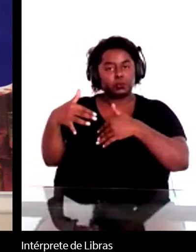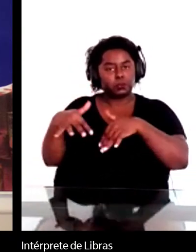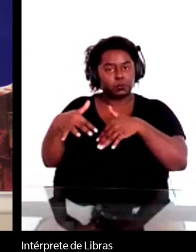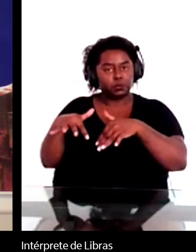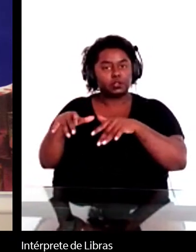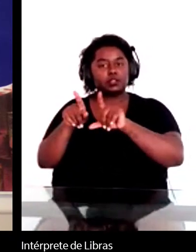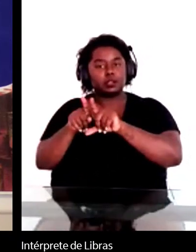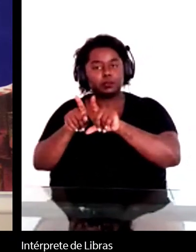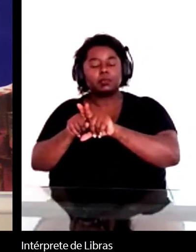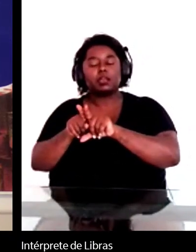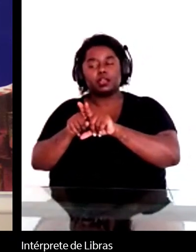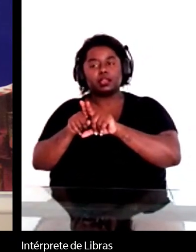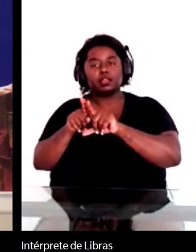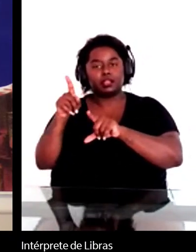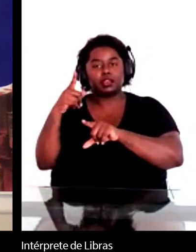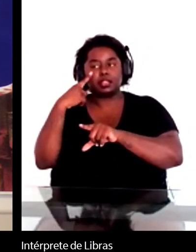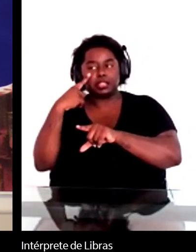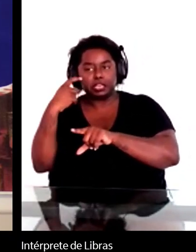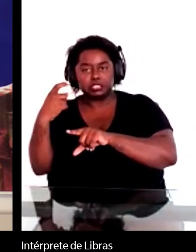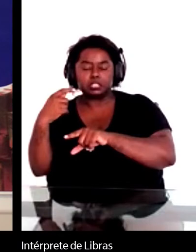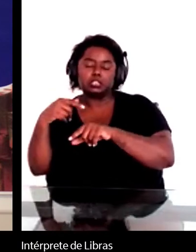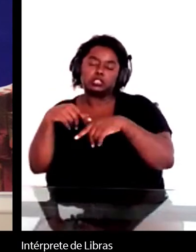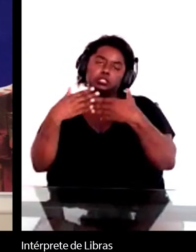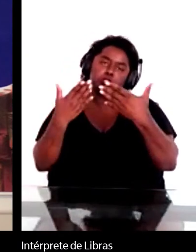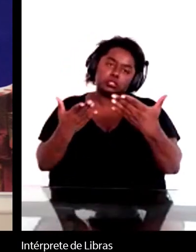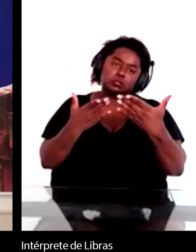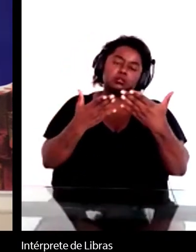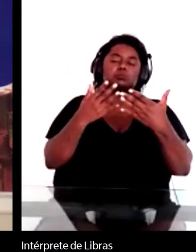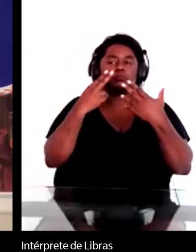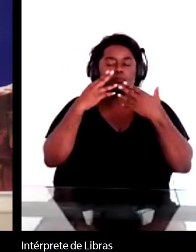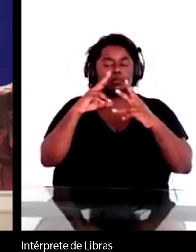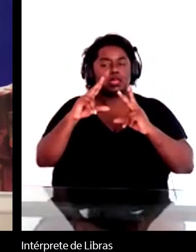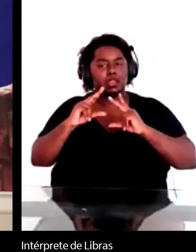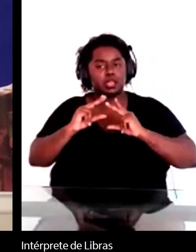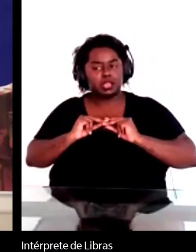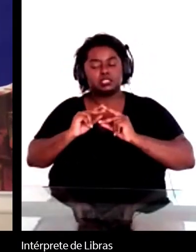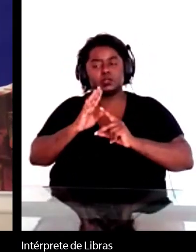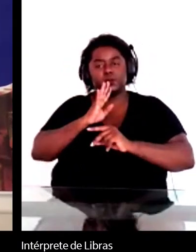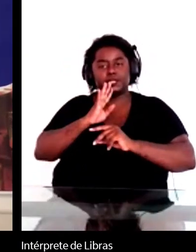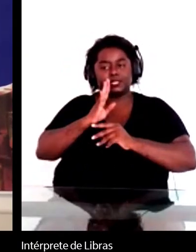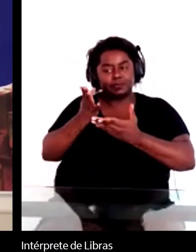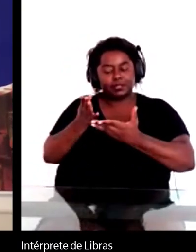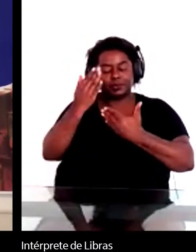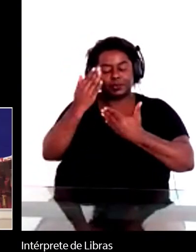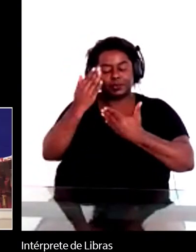é tão interessante quanto a outra e merece conhecimento. Obrigado.